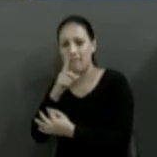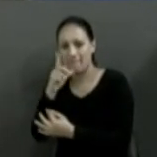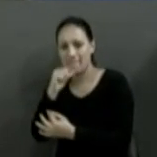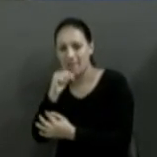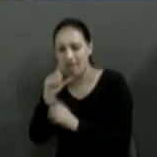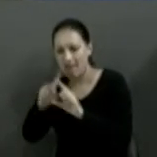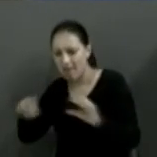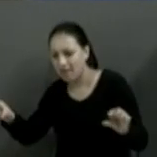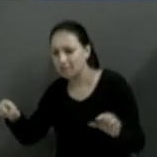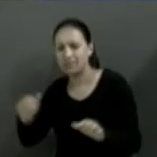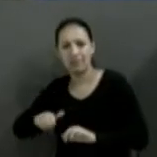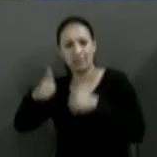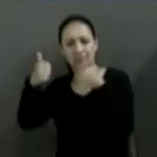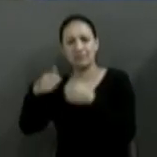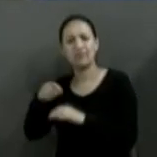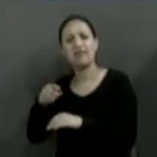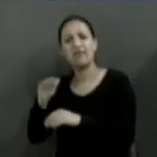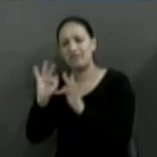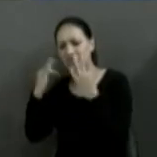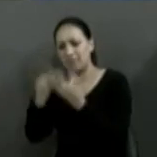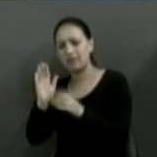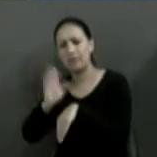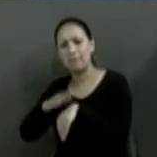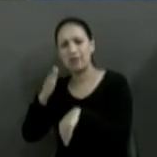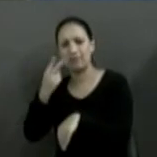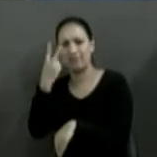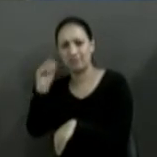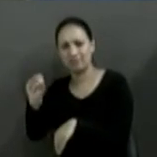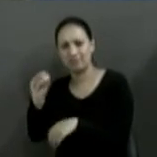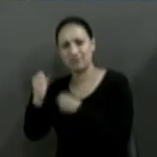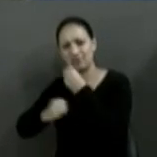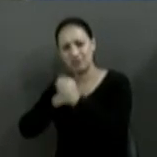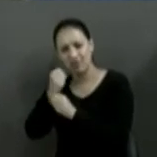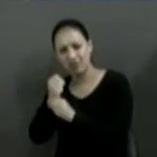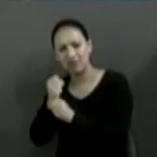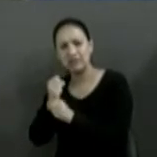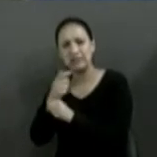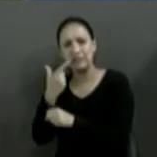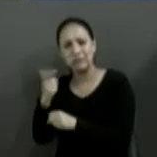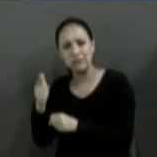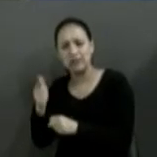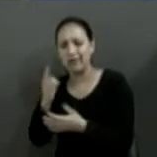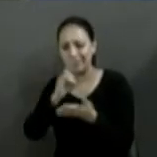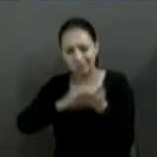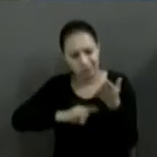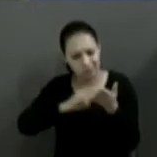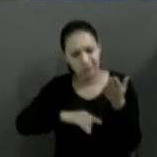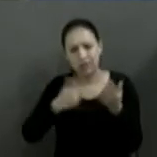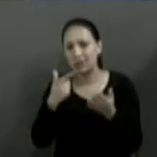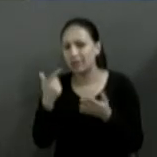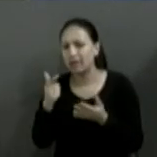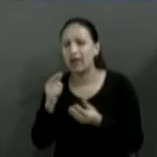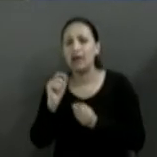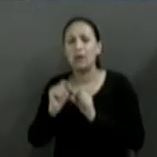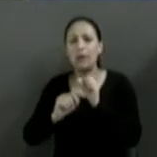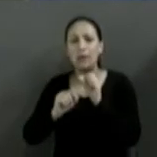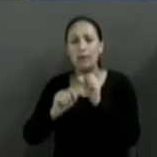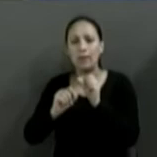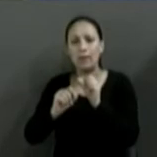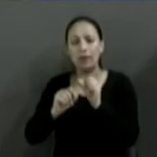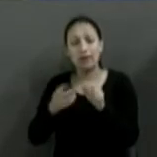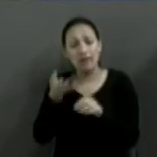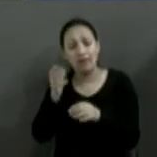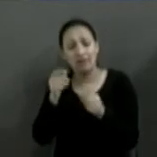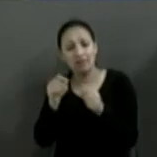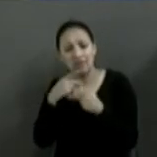há mais de 20 anos em loteamentos populares e que não têm os seus registros, seus títulos de propriedade ainda, eu quero também